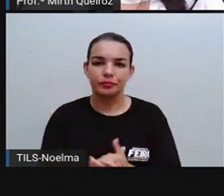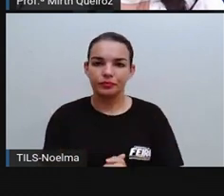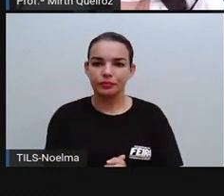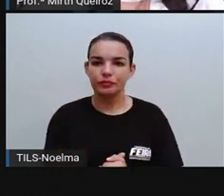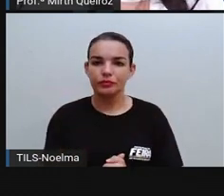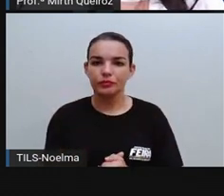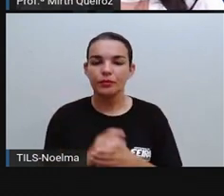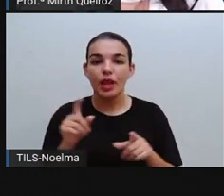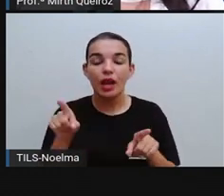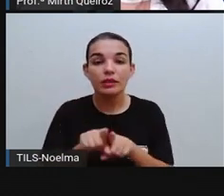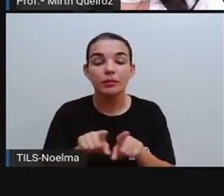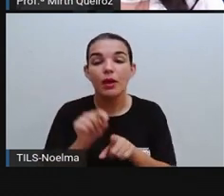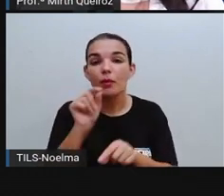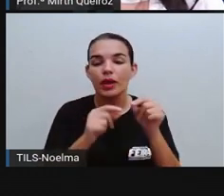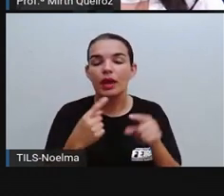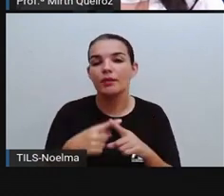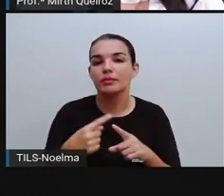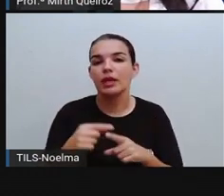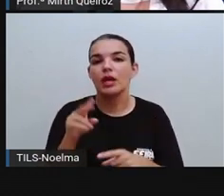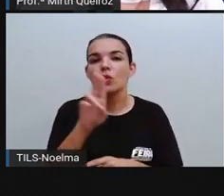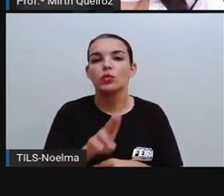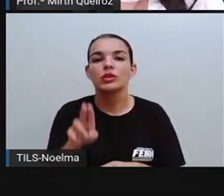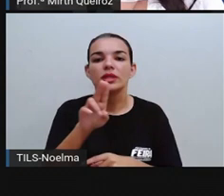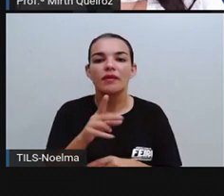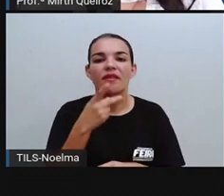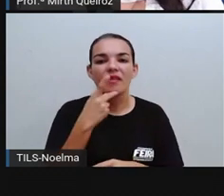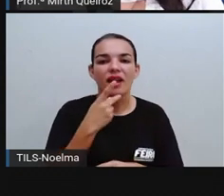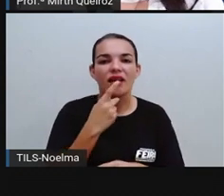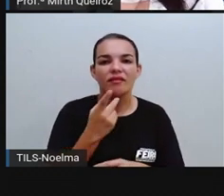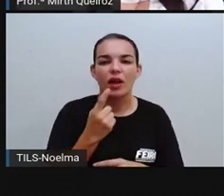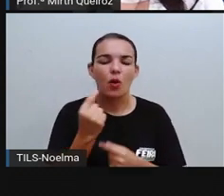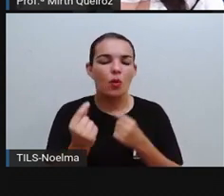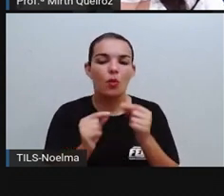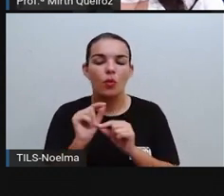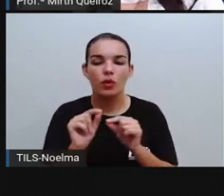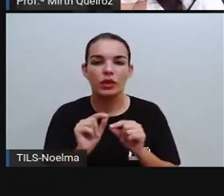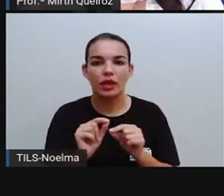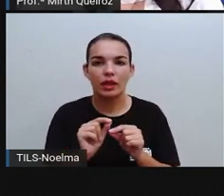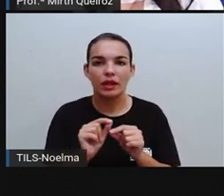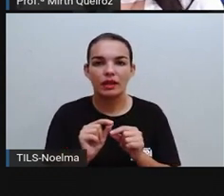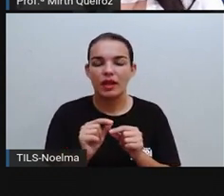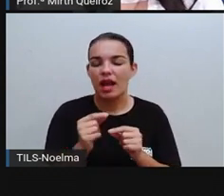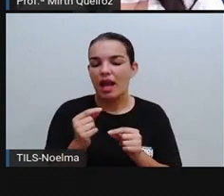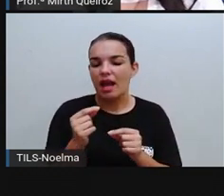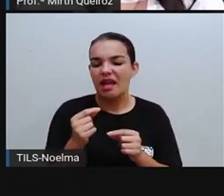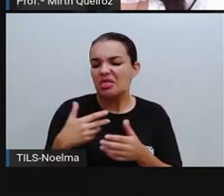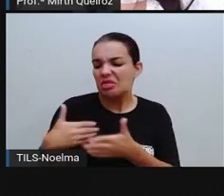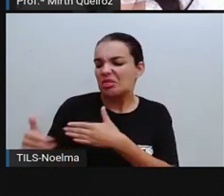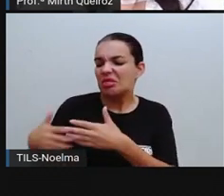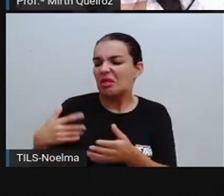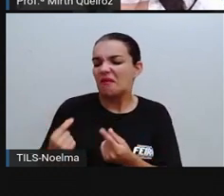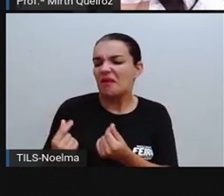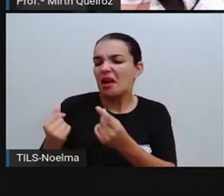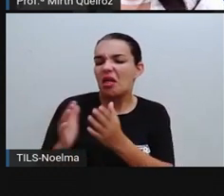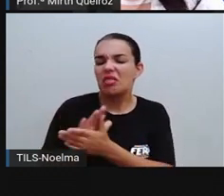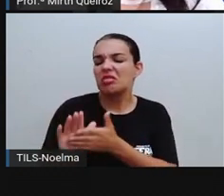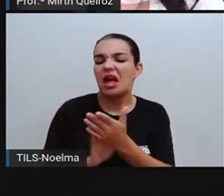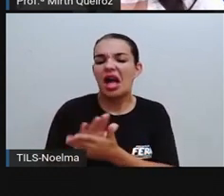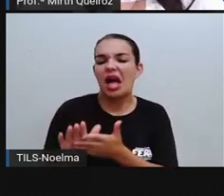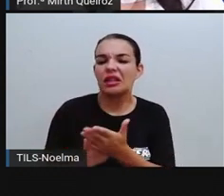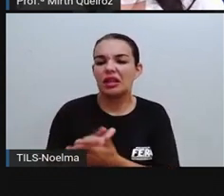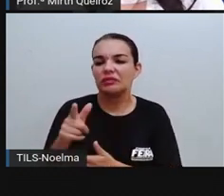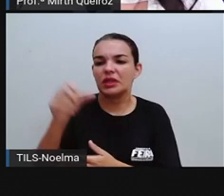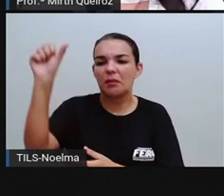racista. Ela é usada para referir-se a algo sem valor, meio de medíocre. As pessoas falam assim, ah, sou meia tigela.